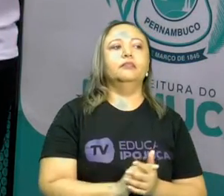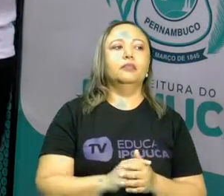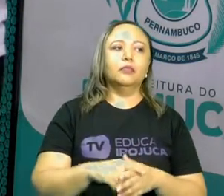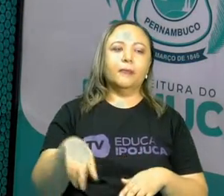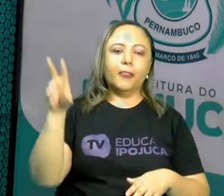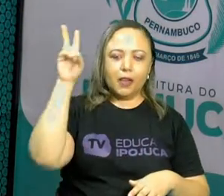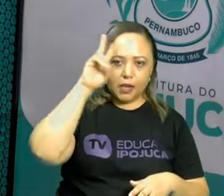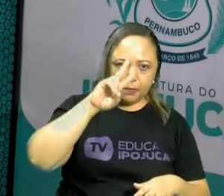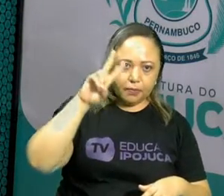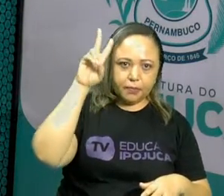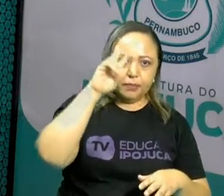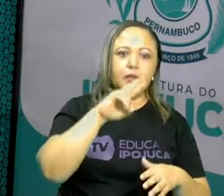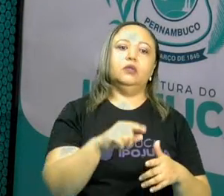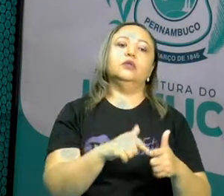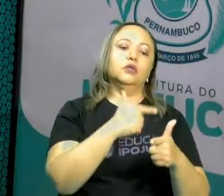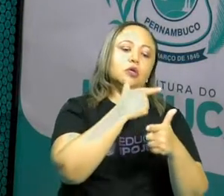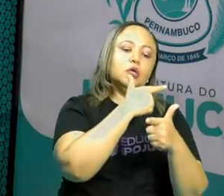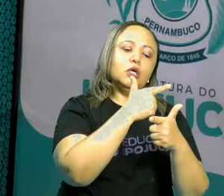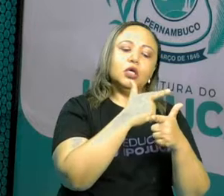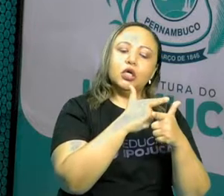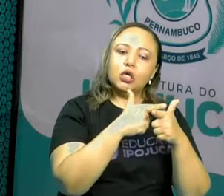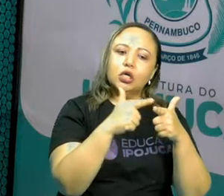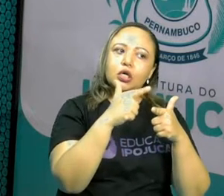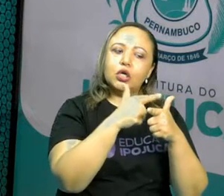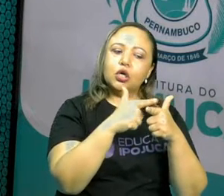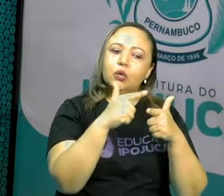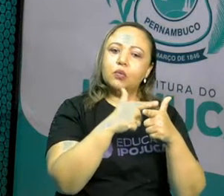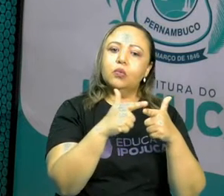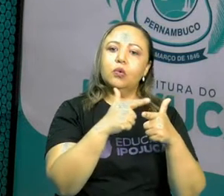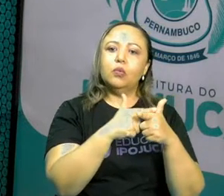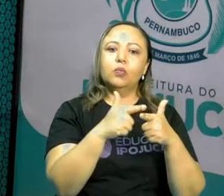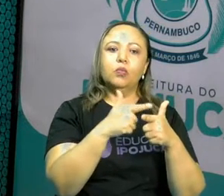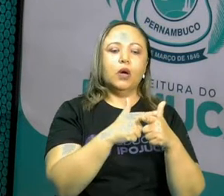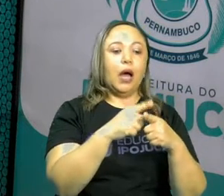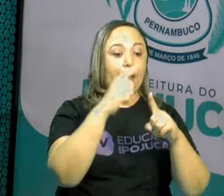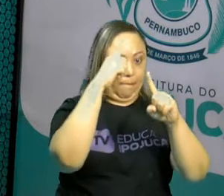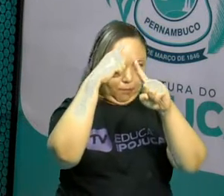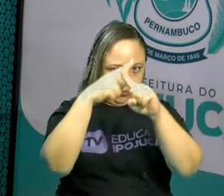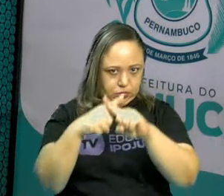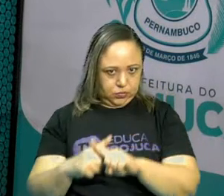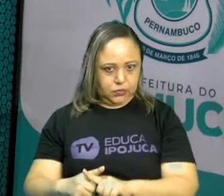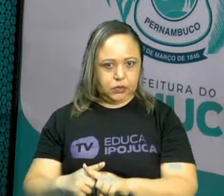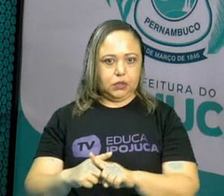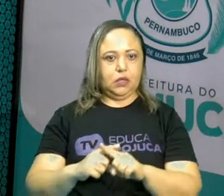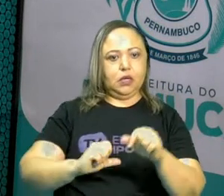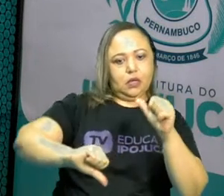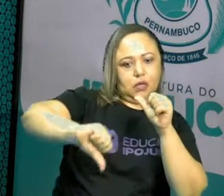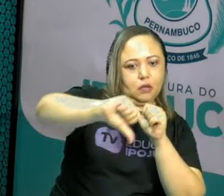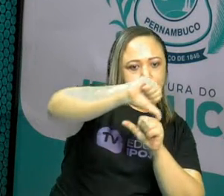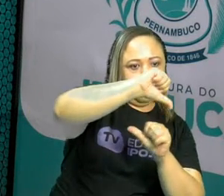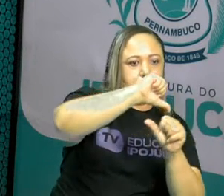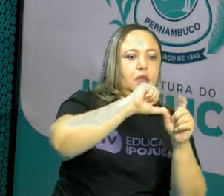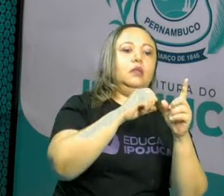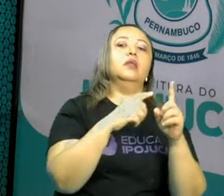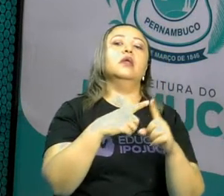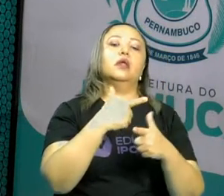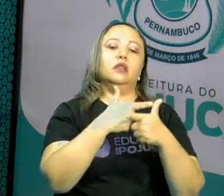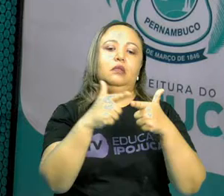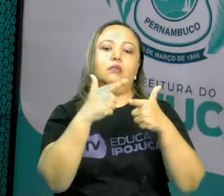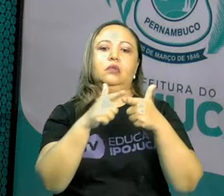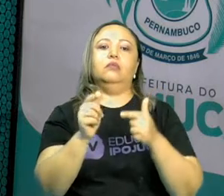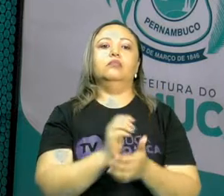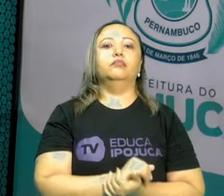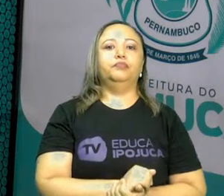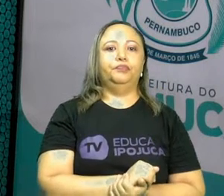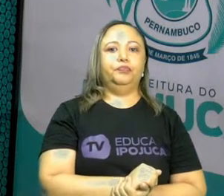que a multiplicação é o inverso da divisão. Pois é. Vamos seguir. Próximo passo.